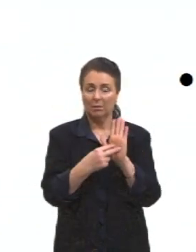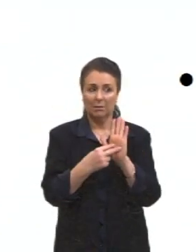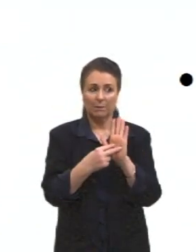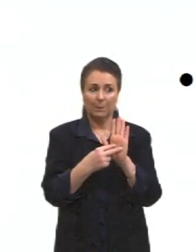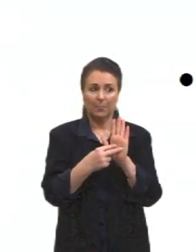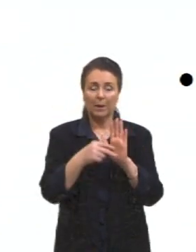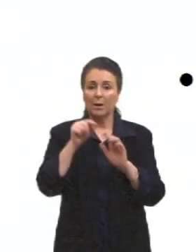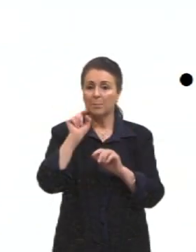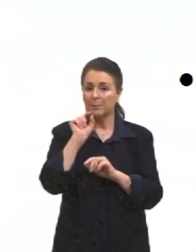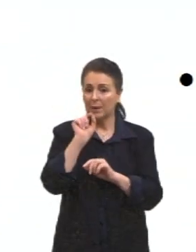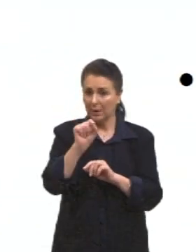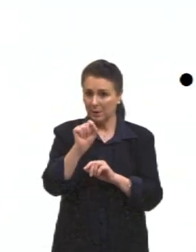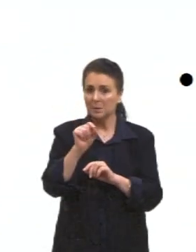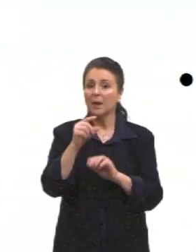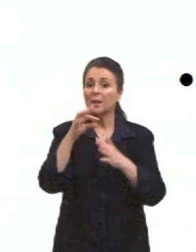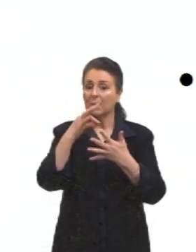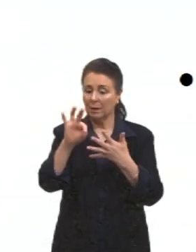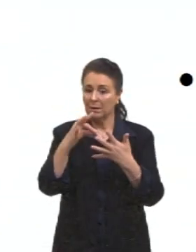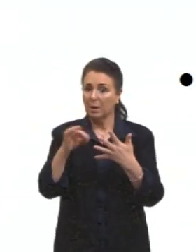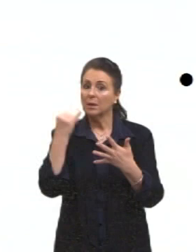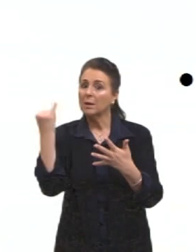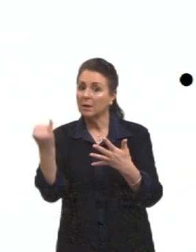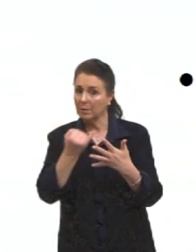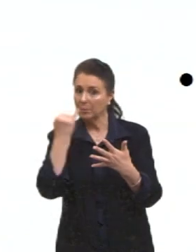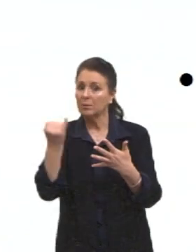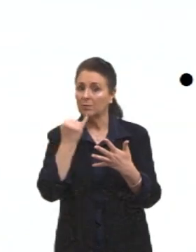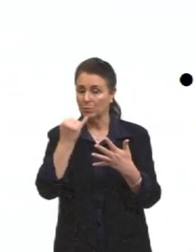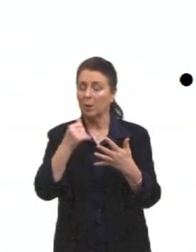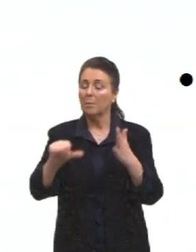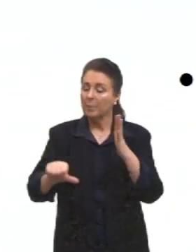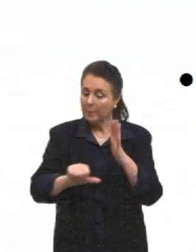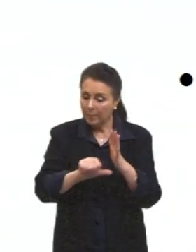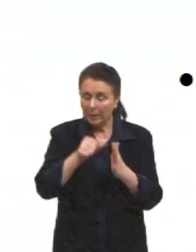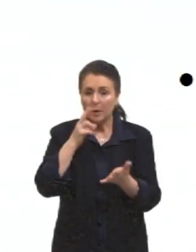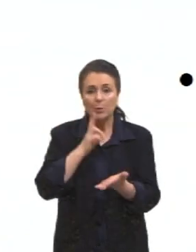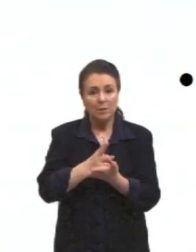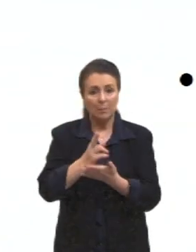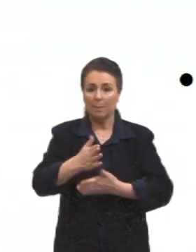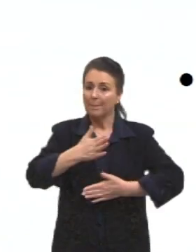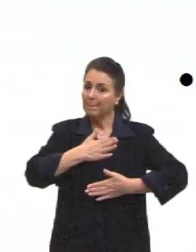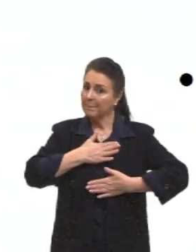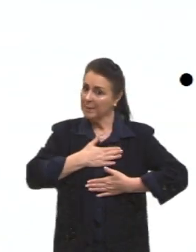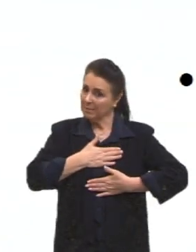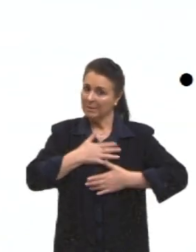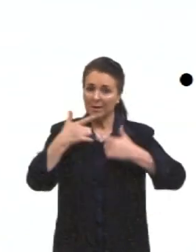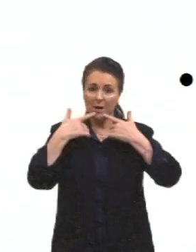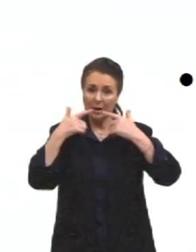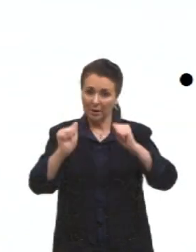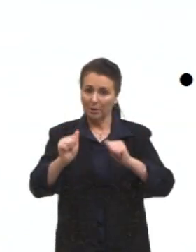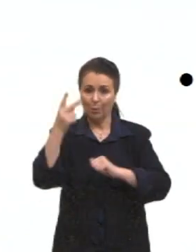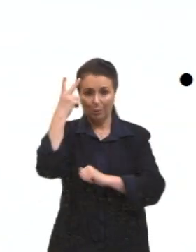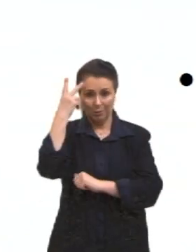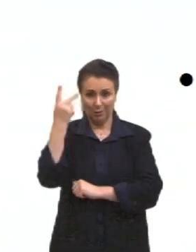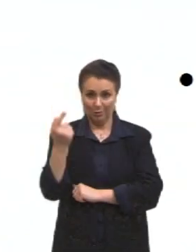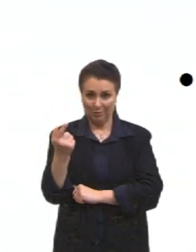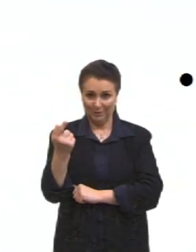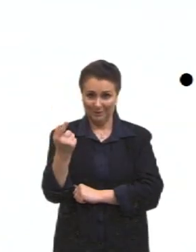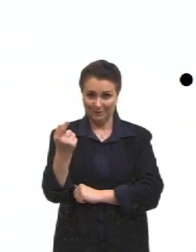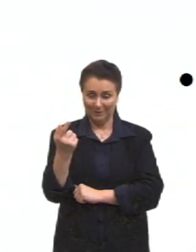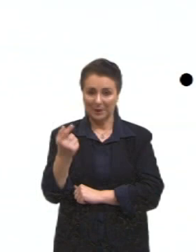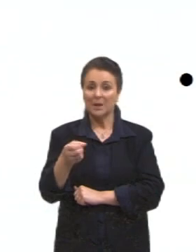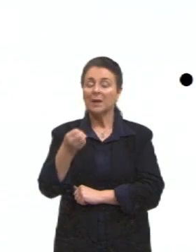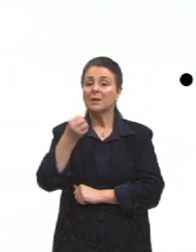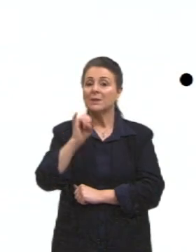pequeno, grande detalhe também de dar preferência à minha língua ou usar, se necessário. E se eu